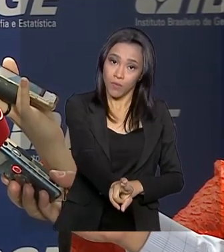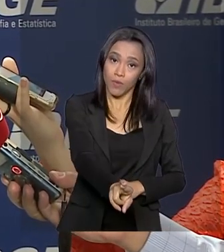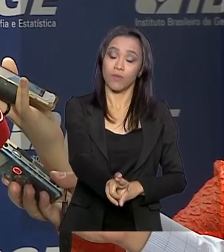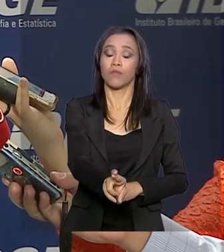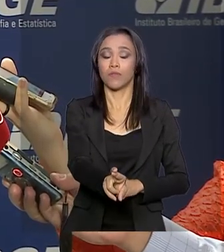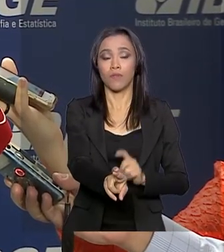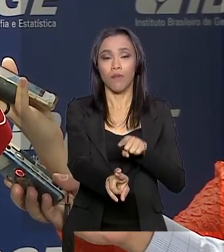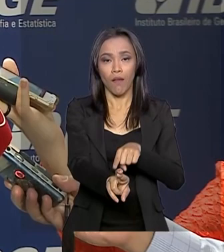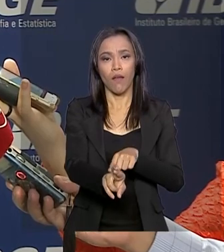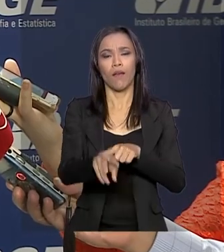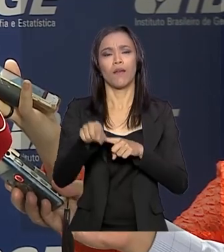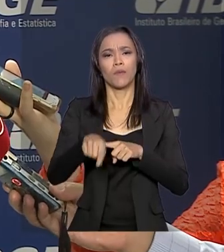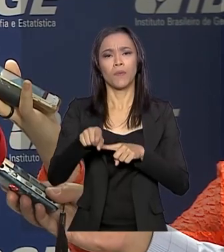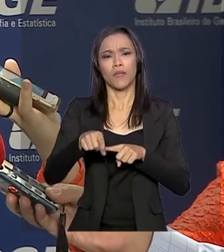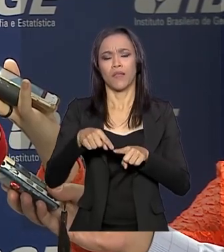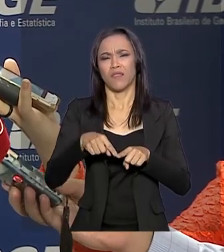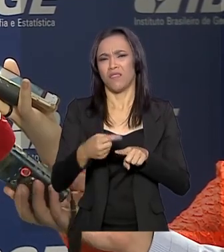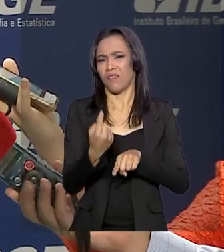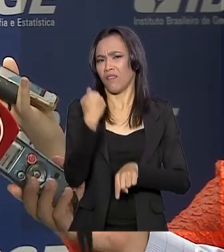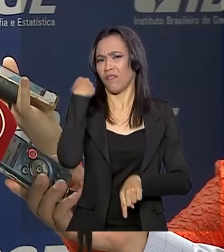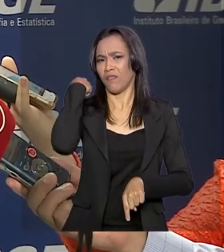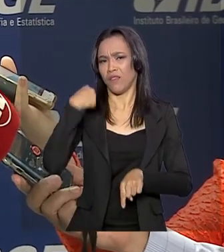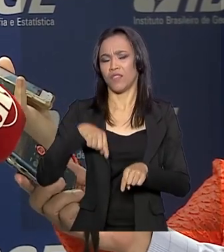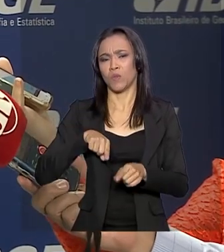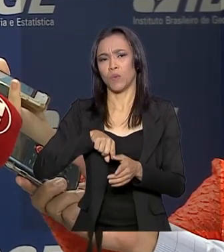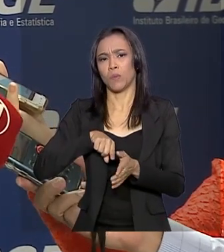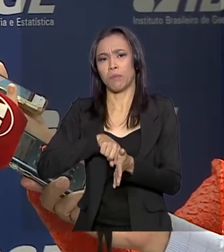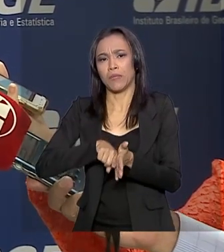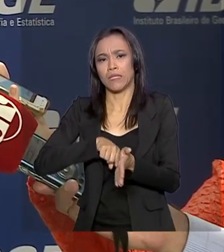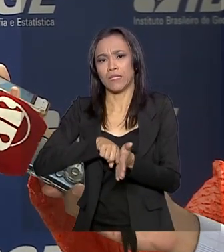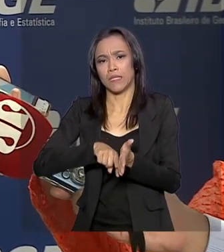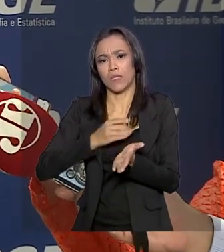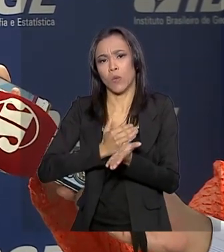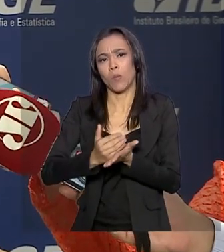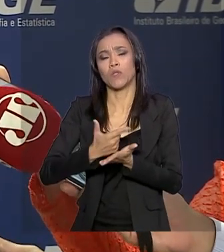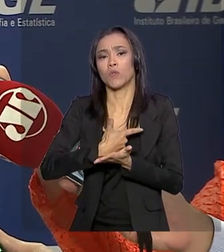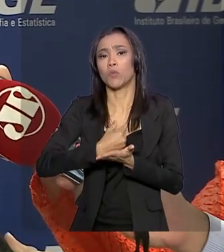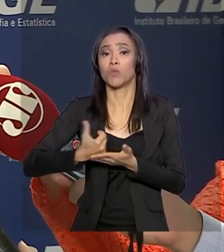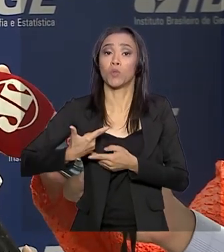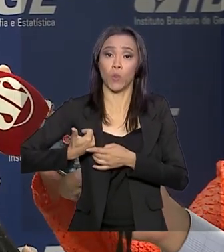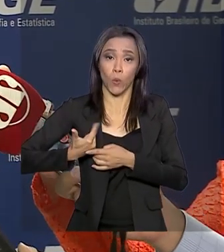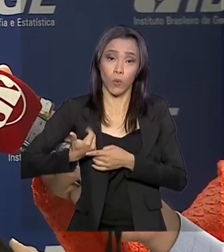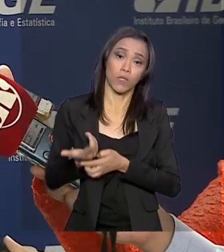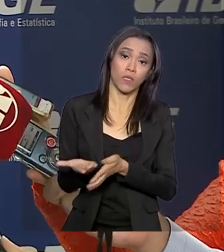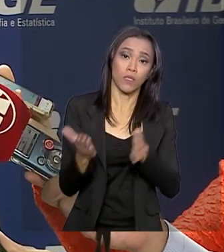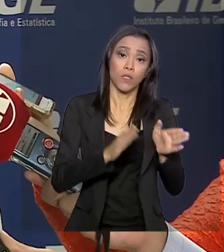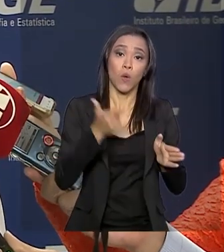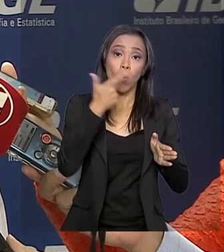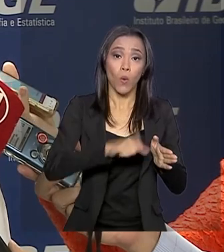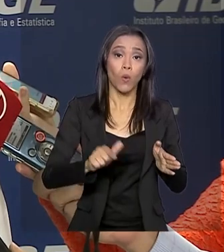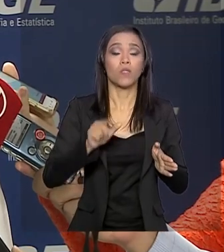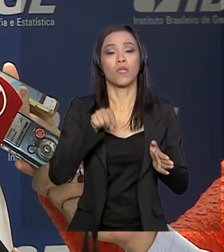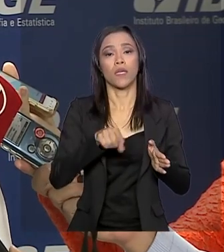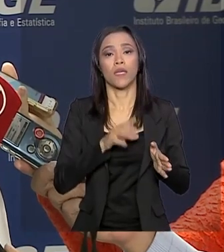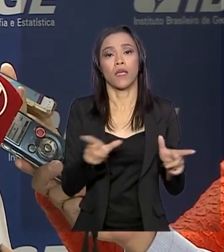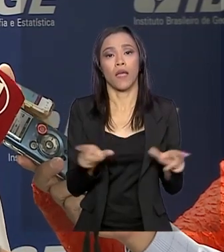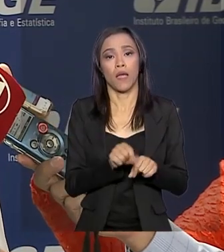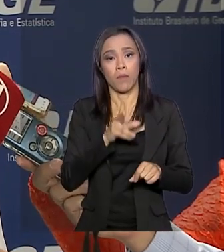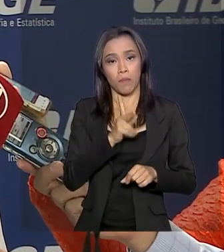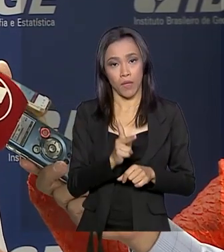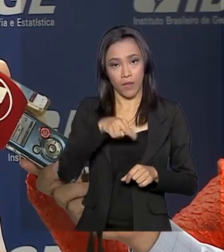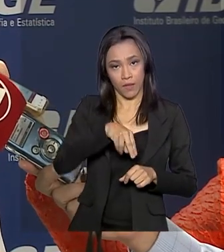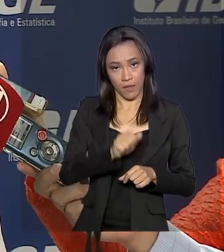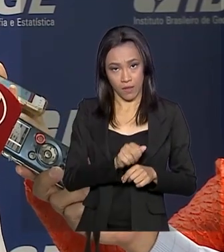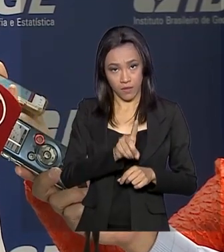resultado, a maior variação da série desde o início da pesquisa em 2012. Outro destaque que a PNAD contínua do IBGE traz